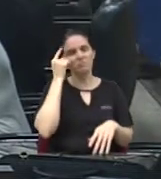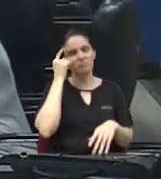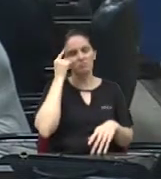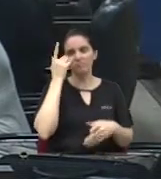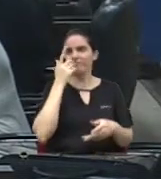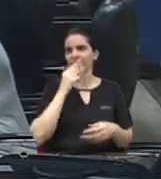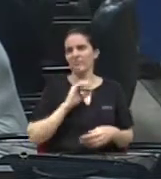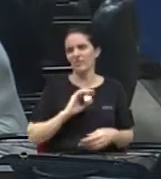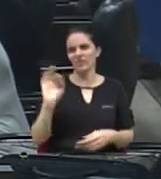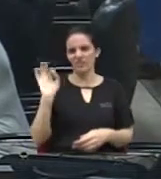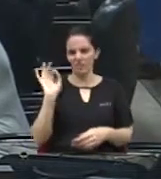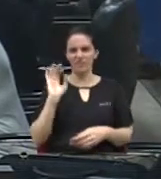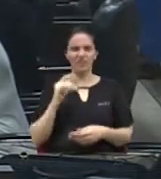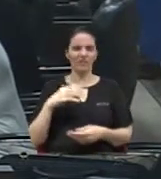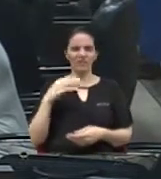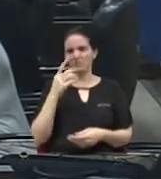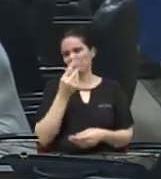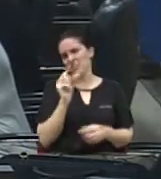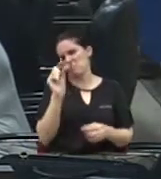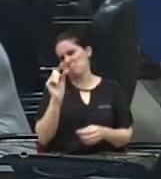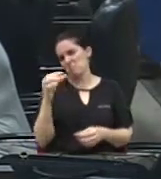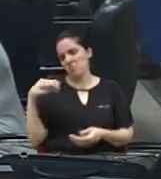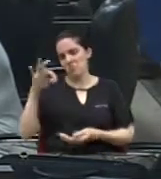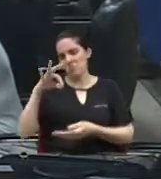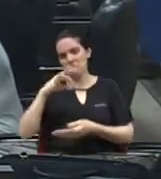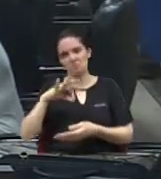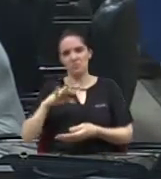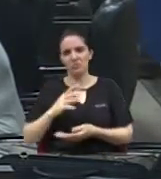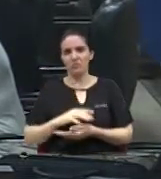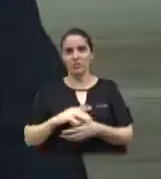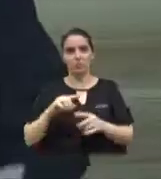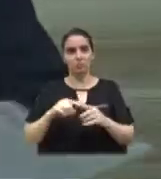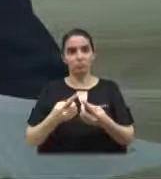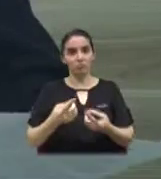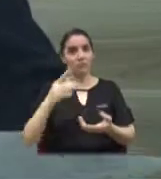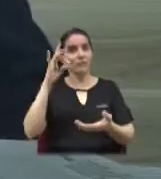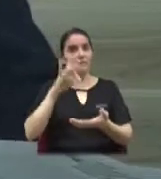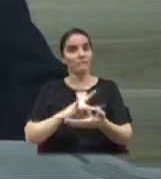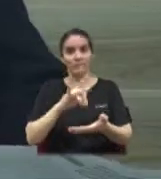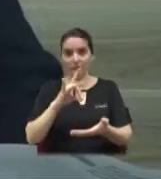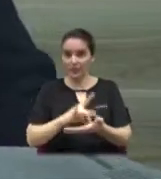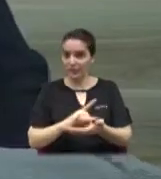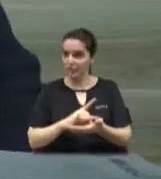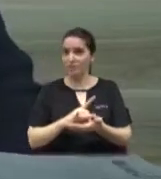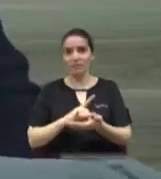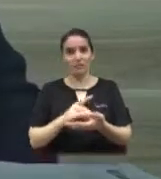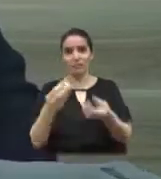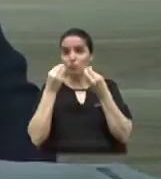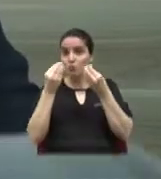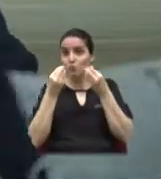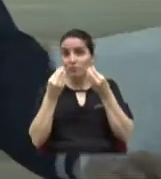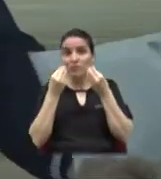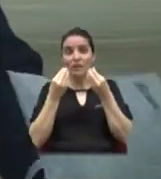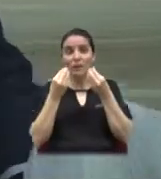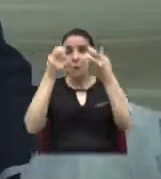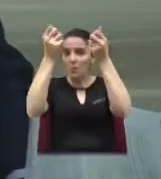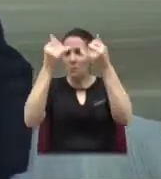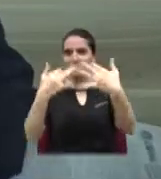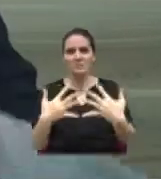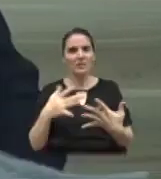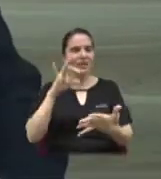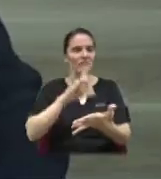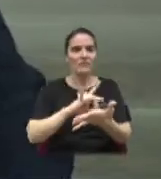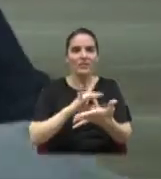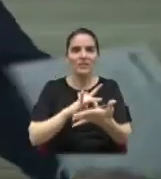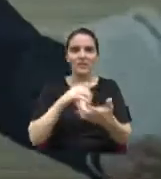insetos lá, mas, realmente, nada do que eu falar aqui, nós vamos conseguir retratar a realidade de quem